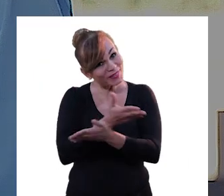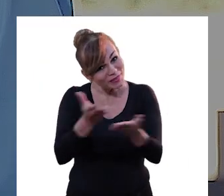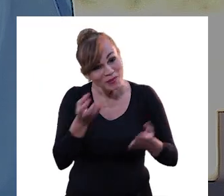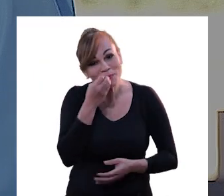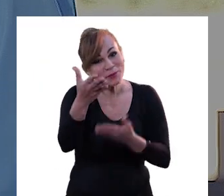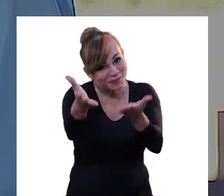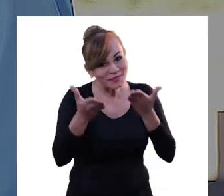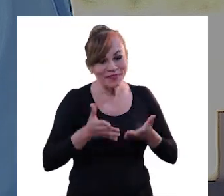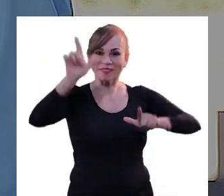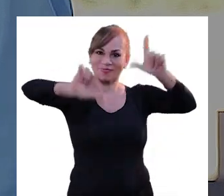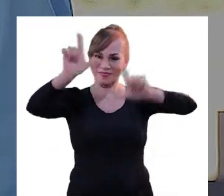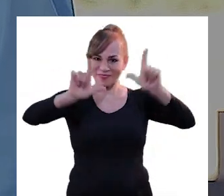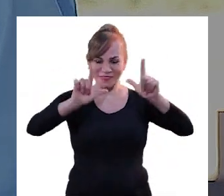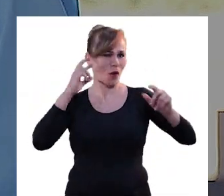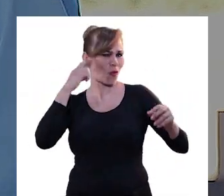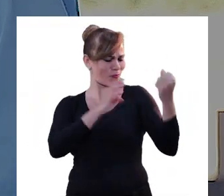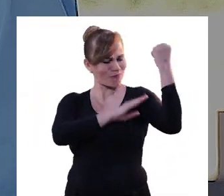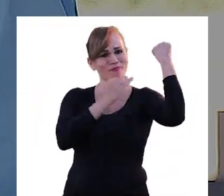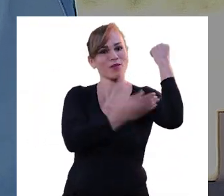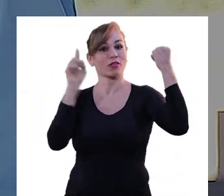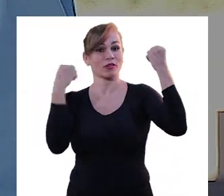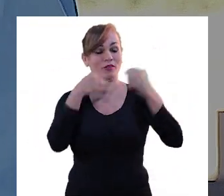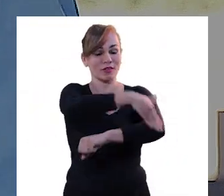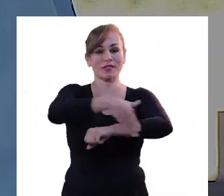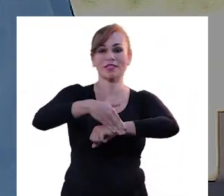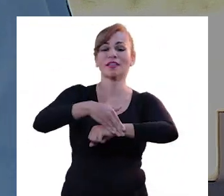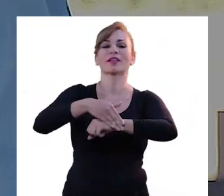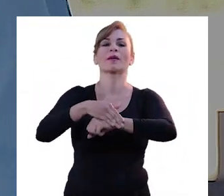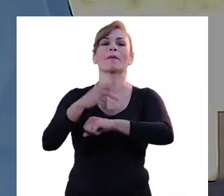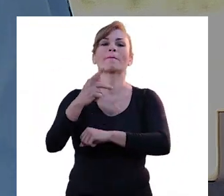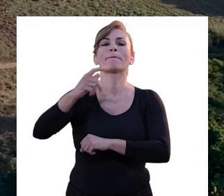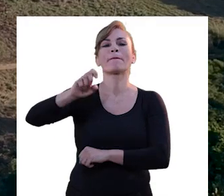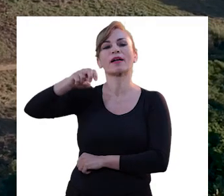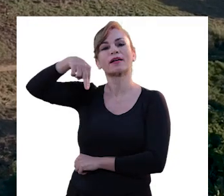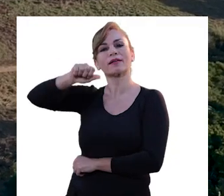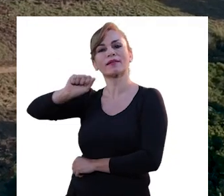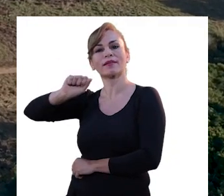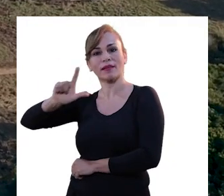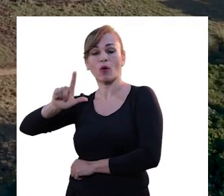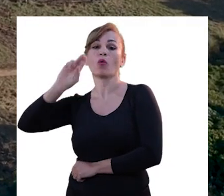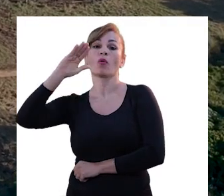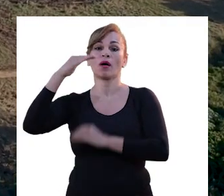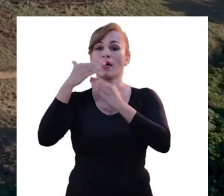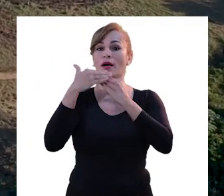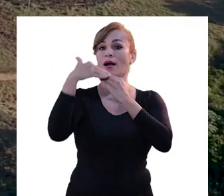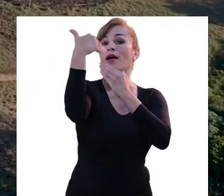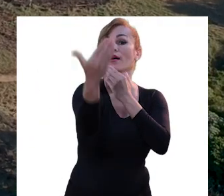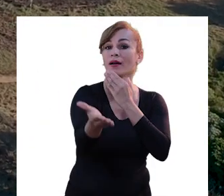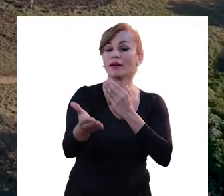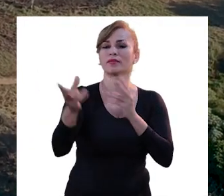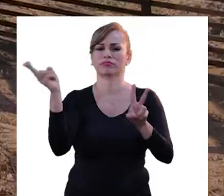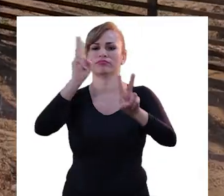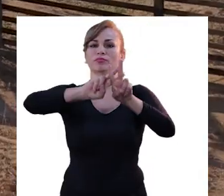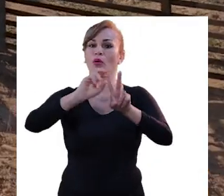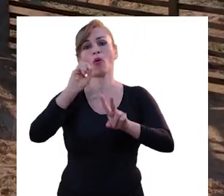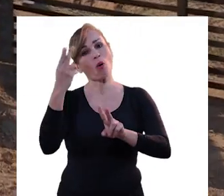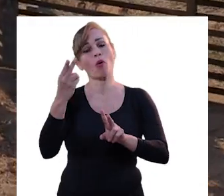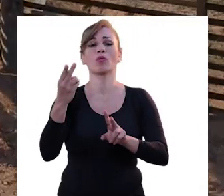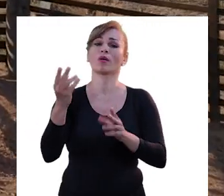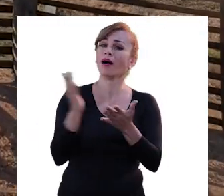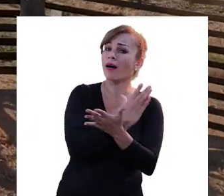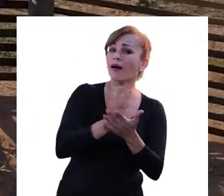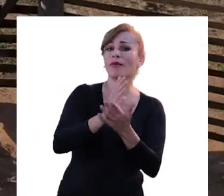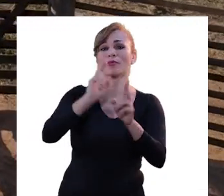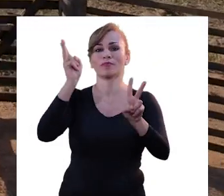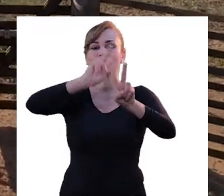Olá pessoal, tudo bem? Bem-vindo ao canal Rondônia Forte. Nós estamos aqui na estrada da Penal, atrás do presídio, ou de um dos presídios, para falar de